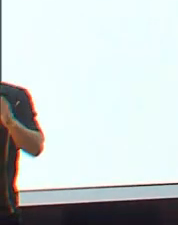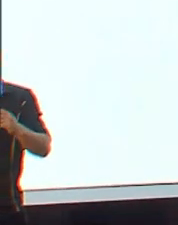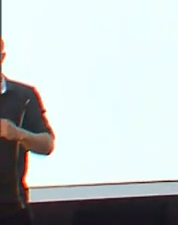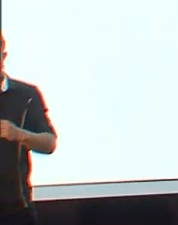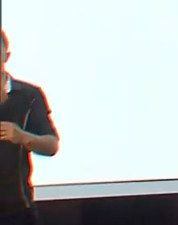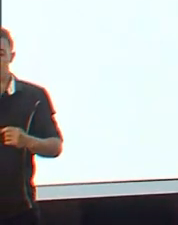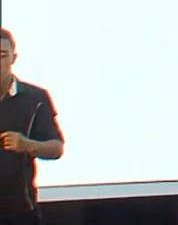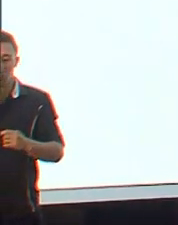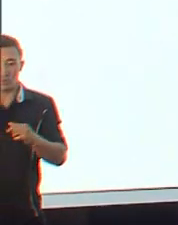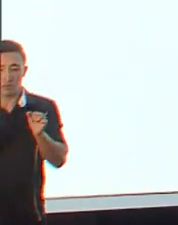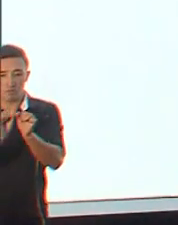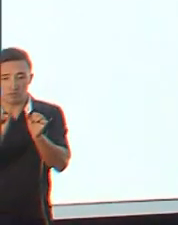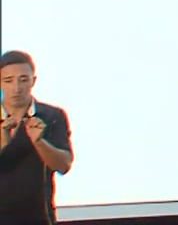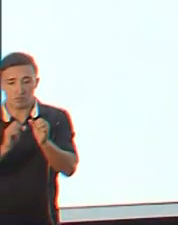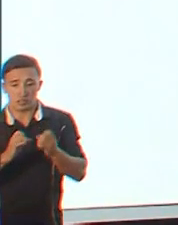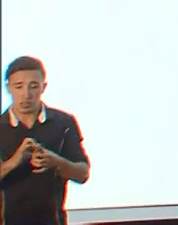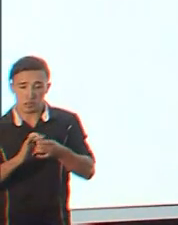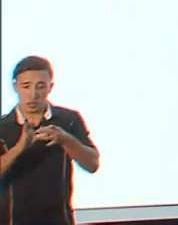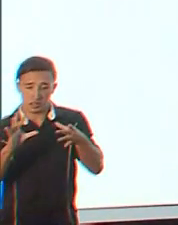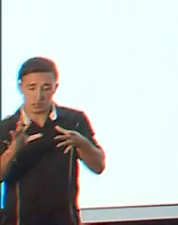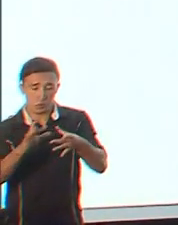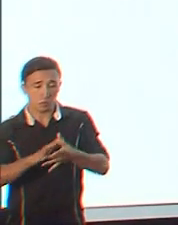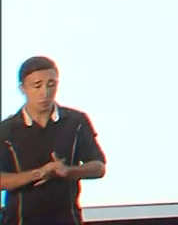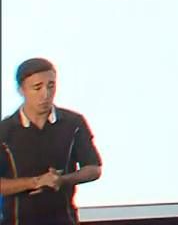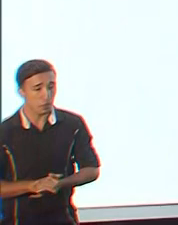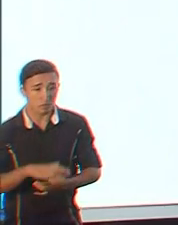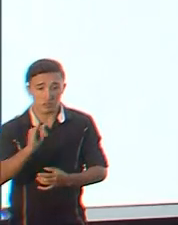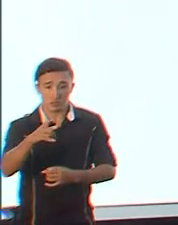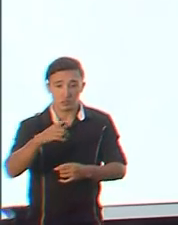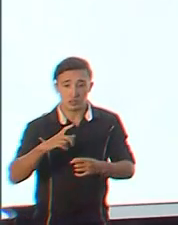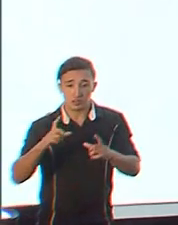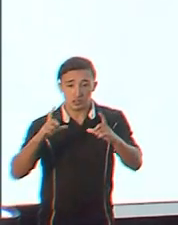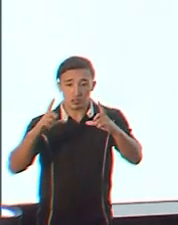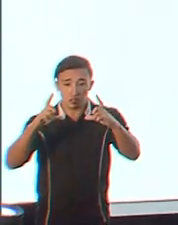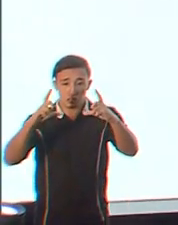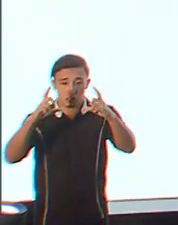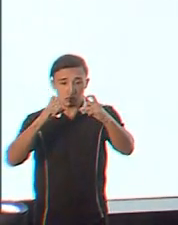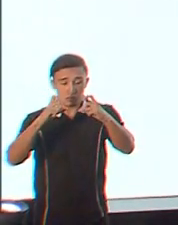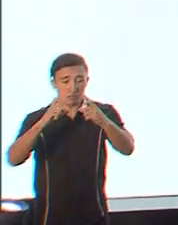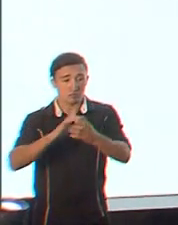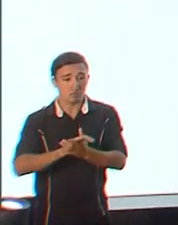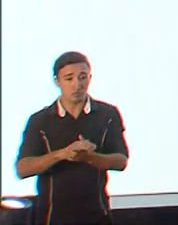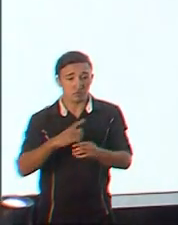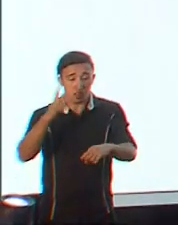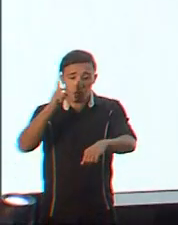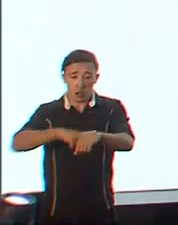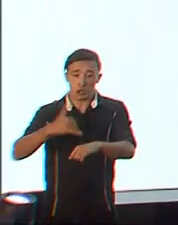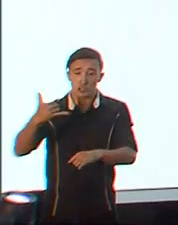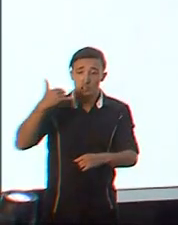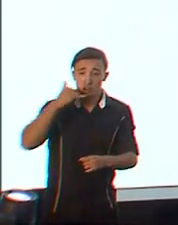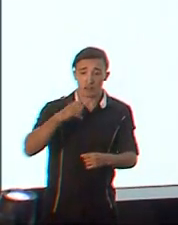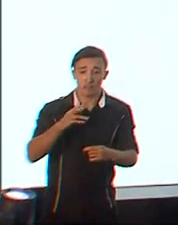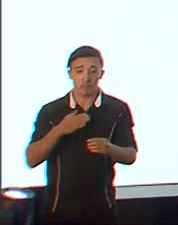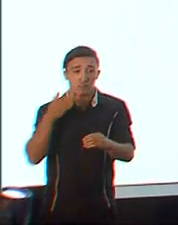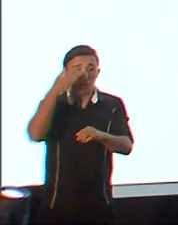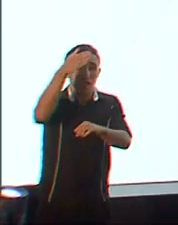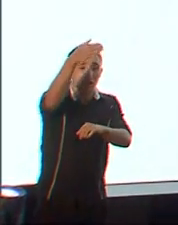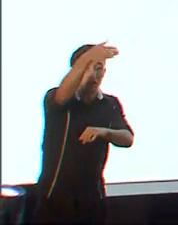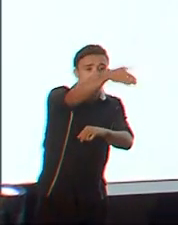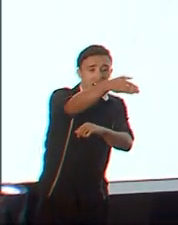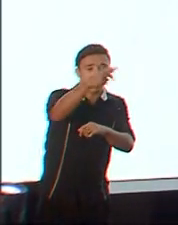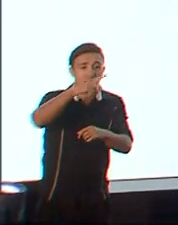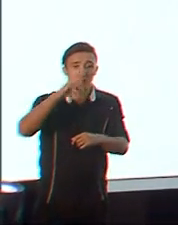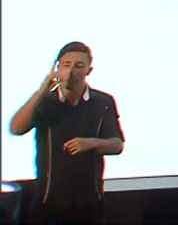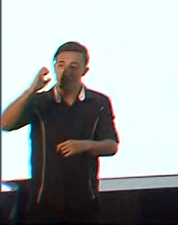facial. Então, se você tirou uma foto sua no celular, nós vamos lá no banco de dados do Denatran,